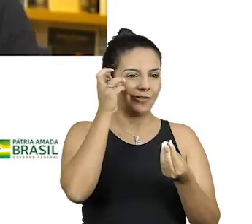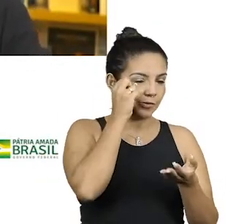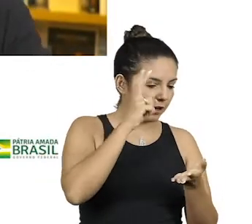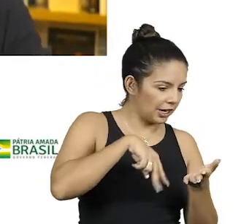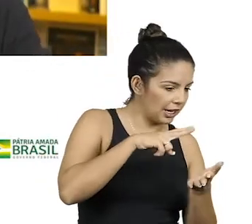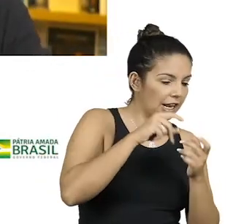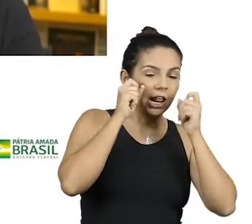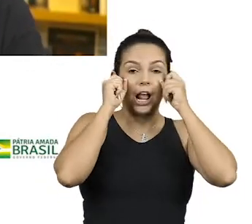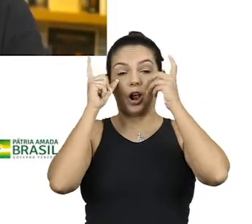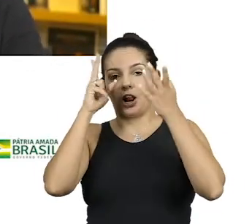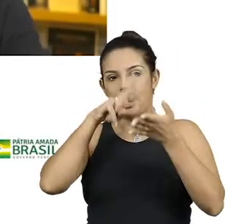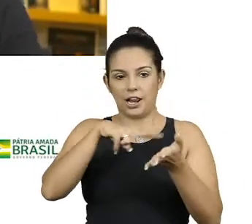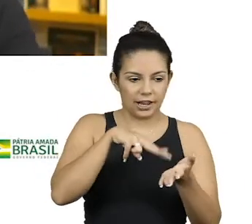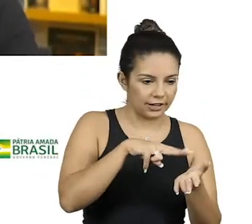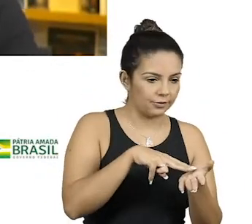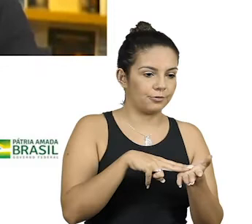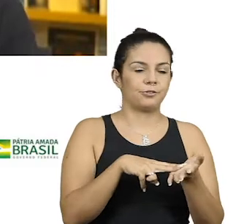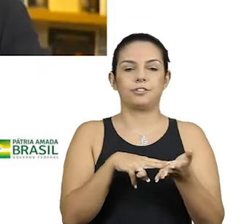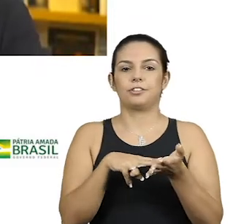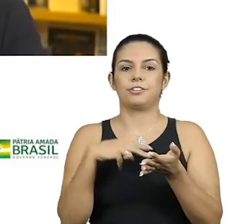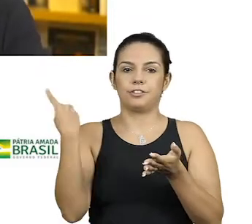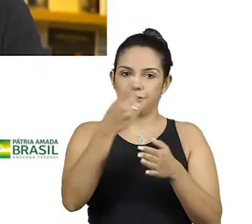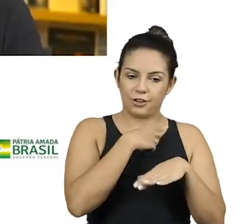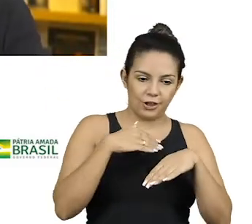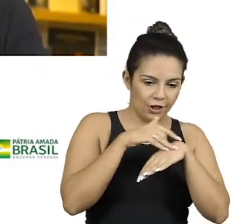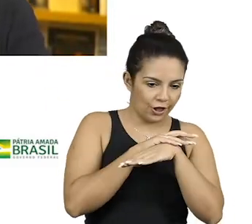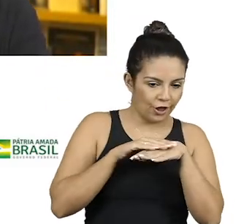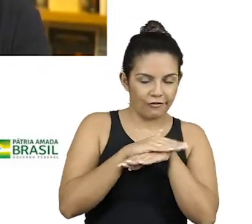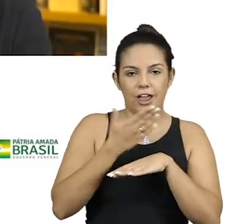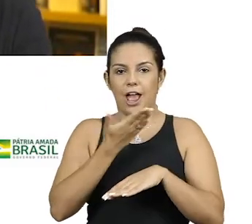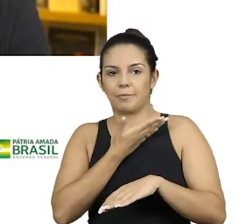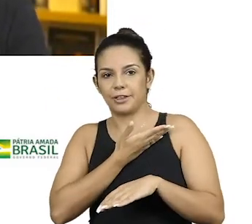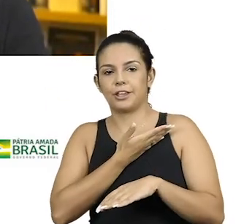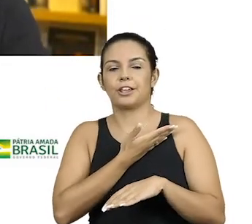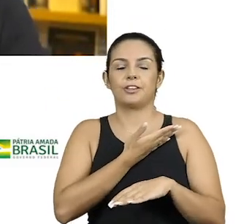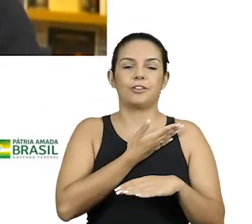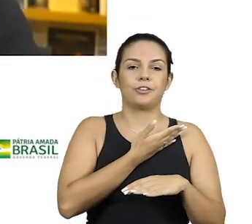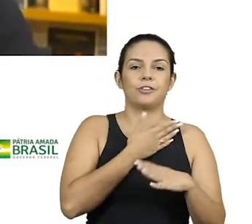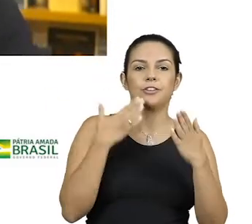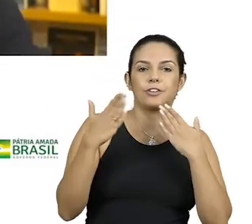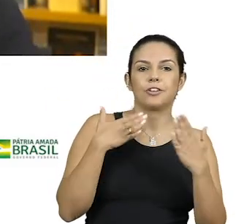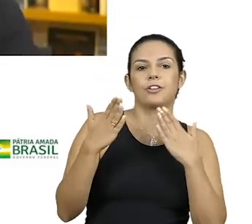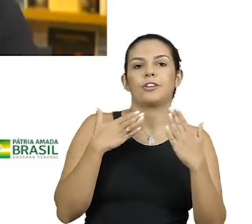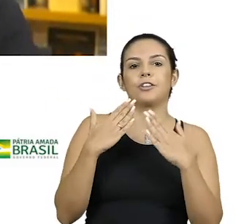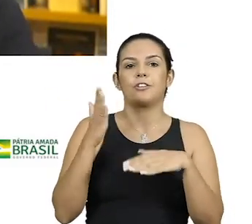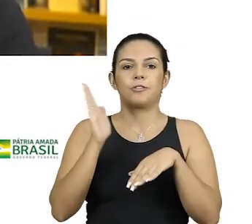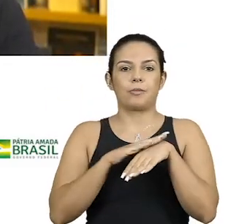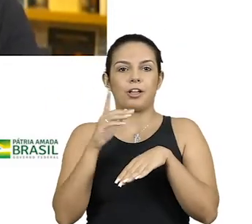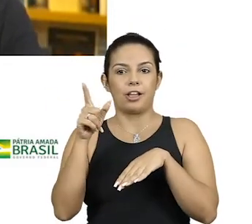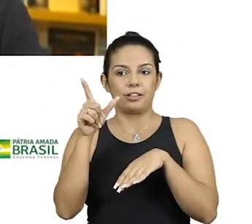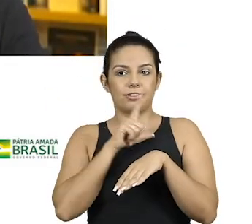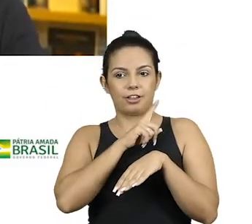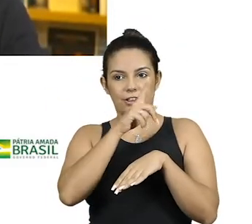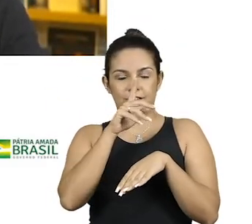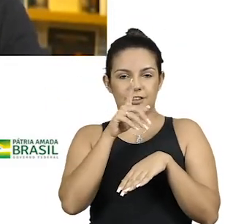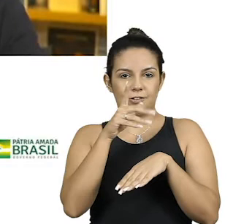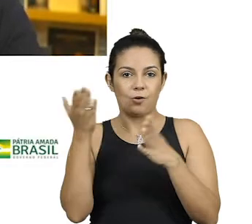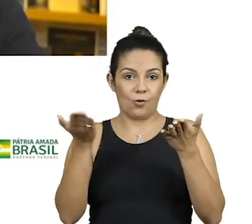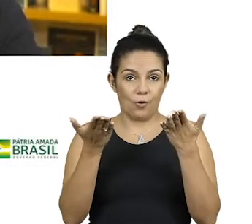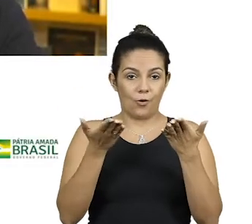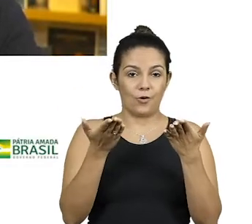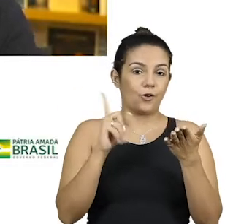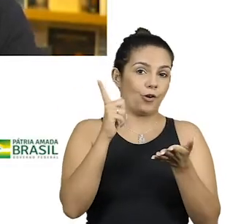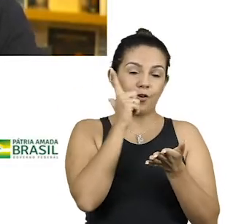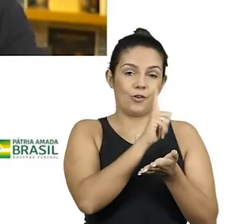lendo, a gente acorda lendo, a gente conversa com os amigos, com alguns que são mais fontes. Eu não sei, hoje em dia